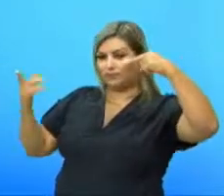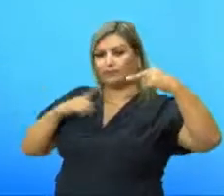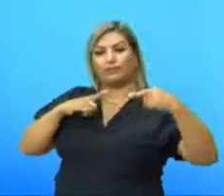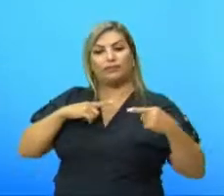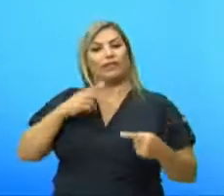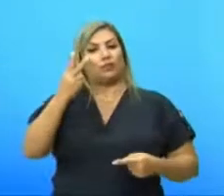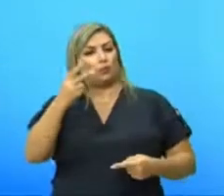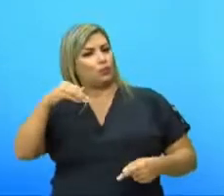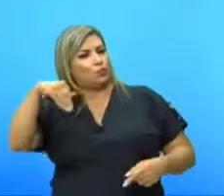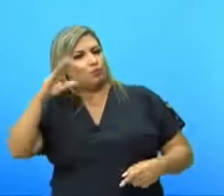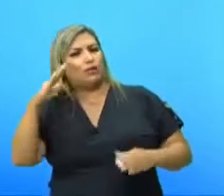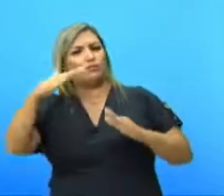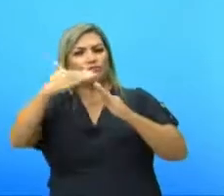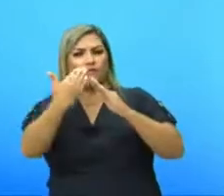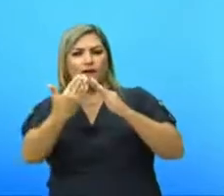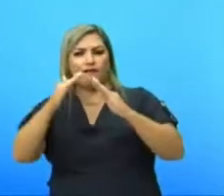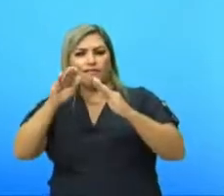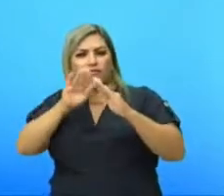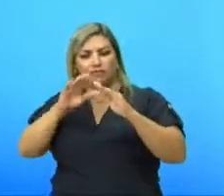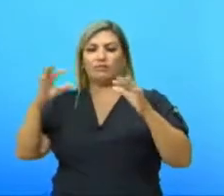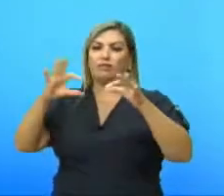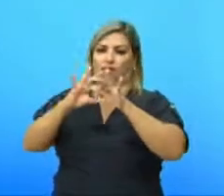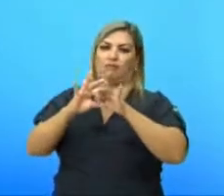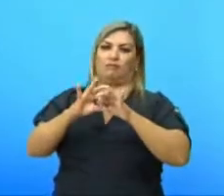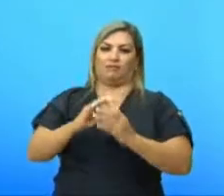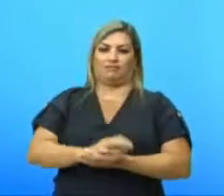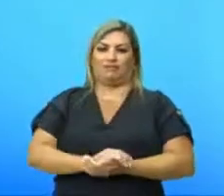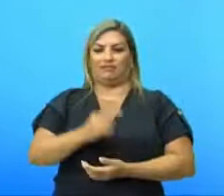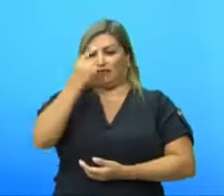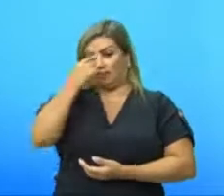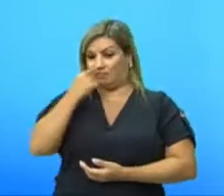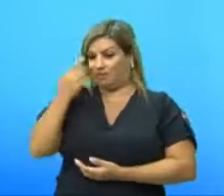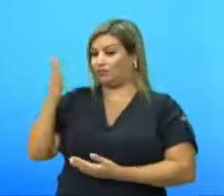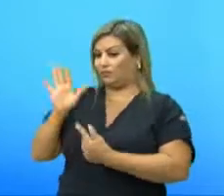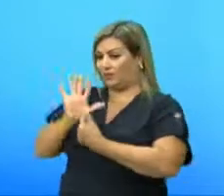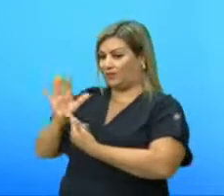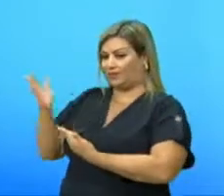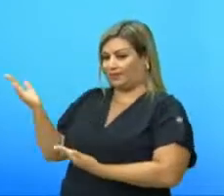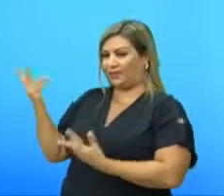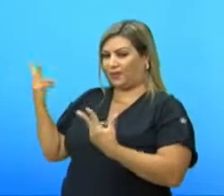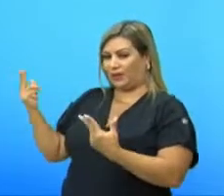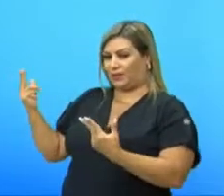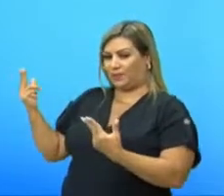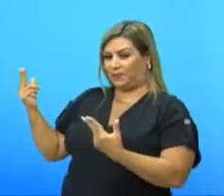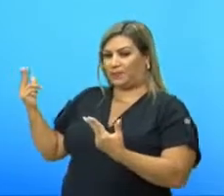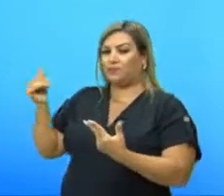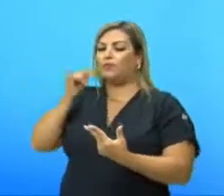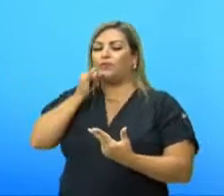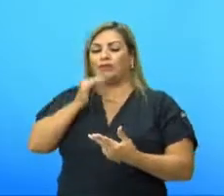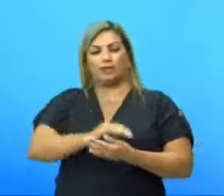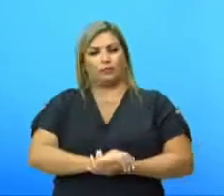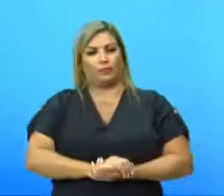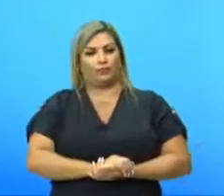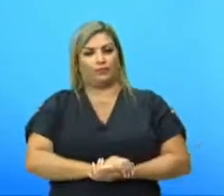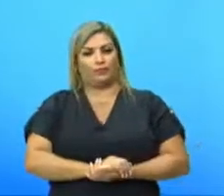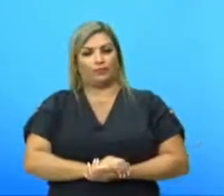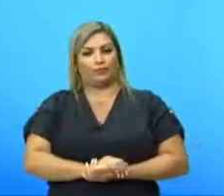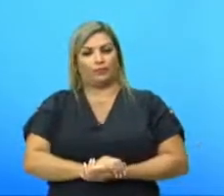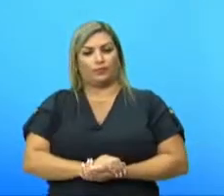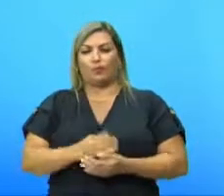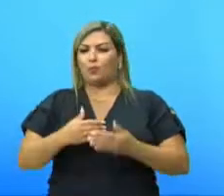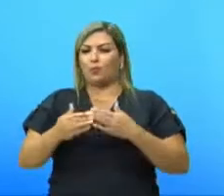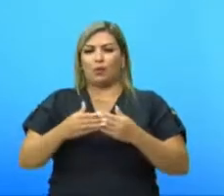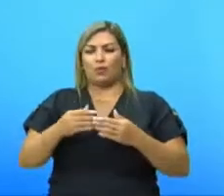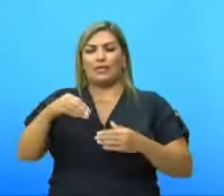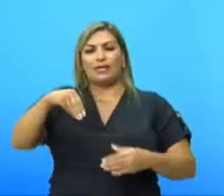interceptadas. Ah, então, como mostra a figura. Então, o que é isso aqui? Olha, lá, se eu passasse qualquer semi